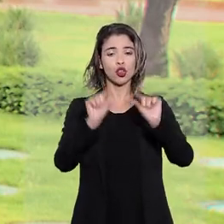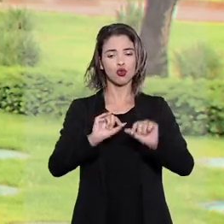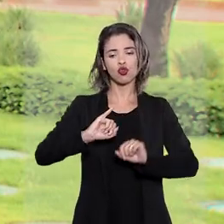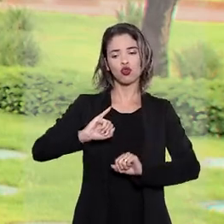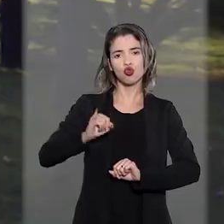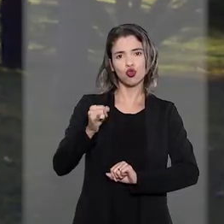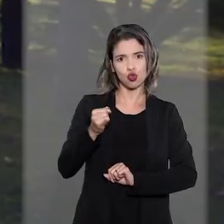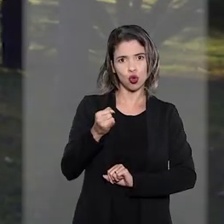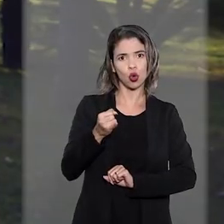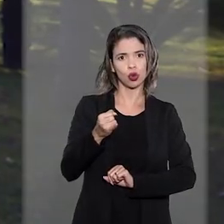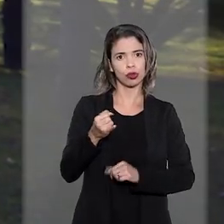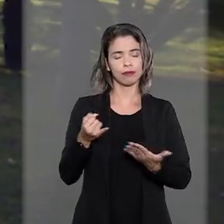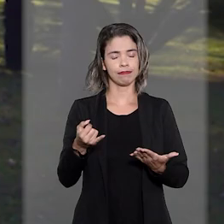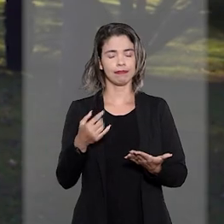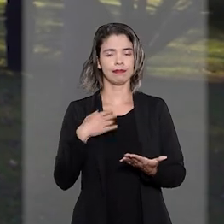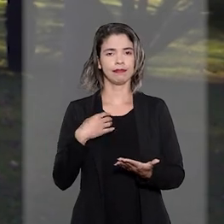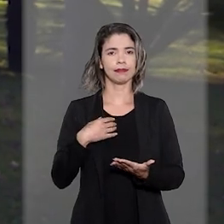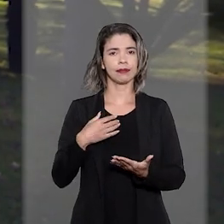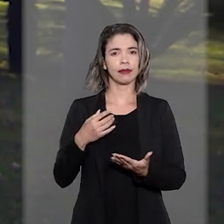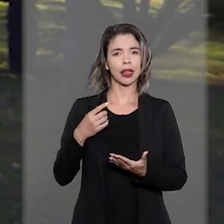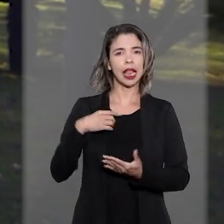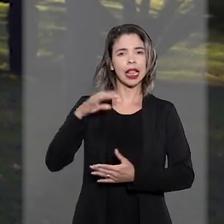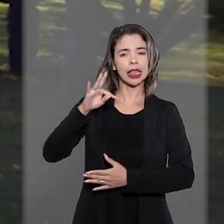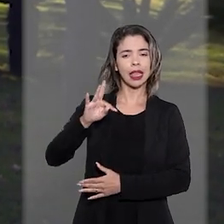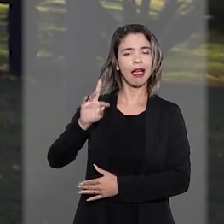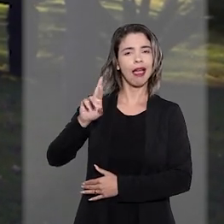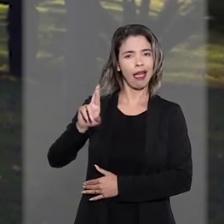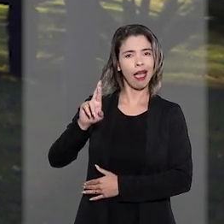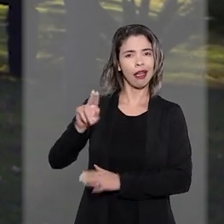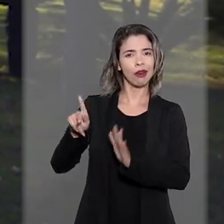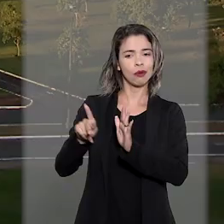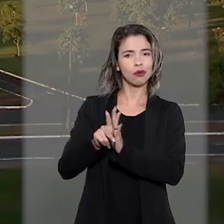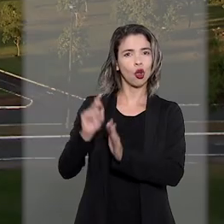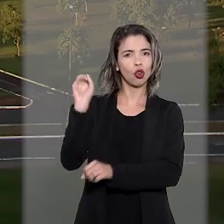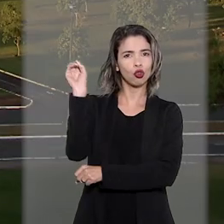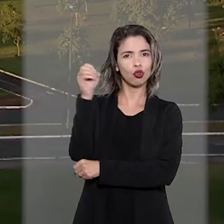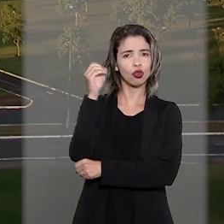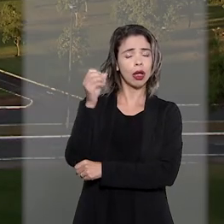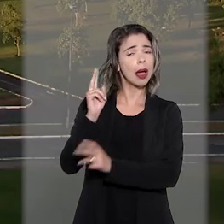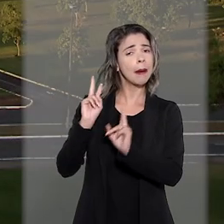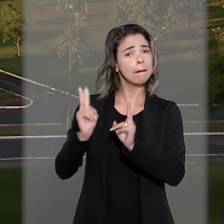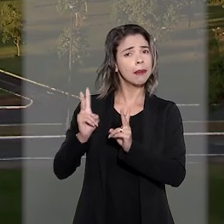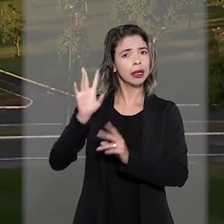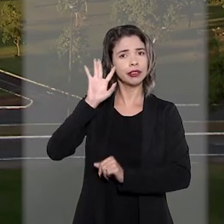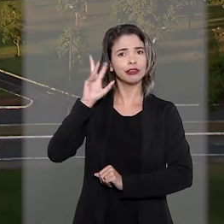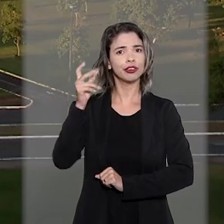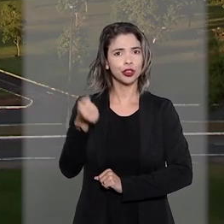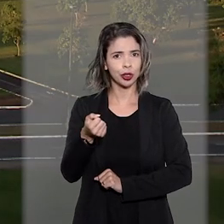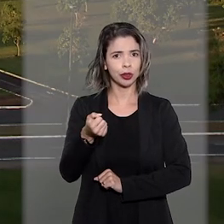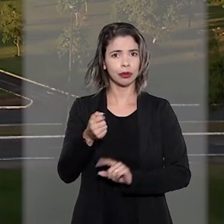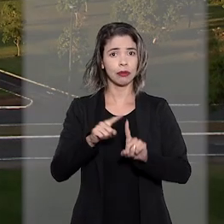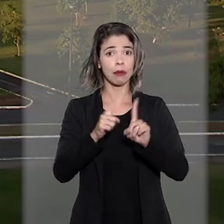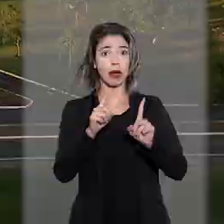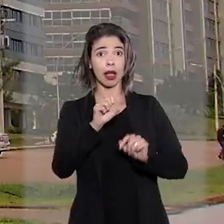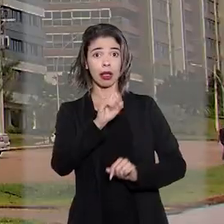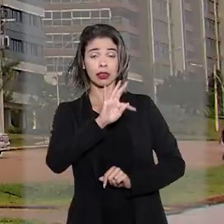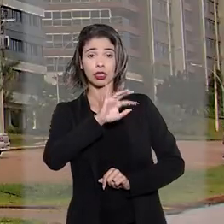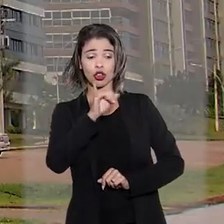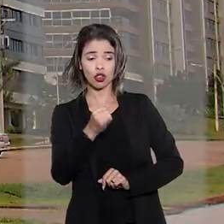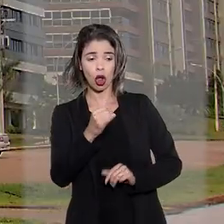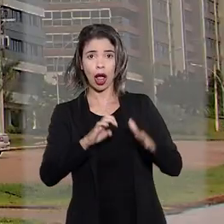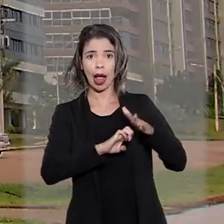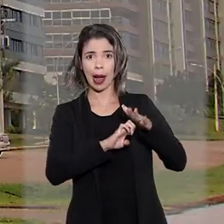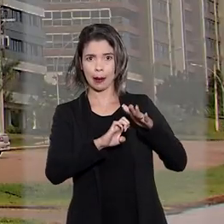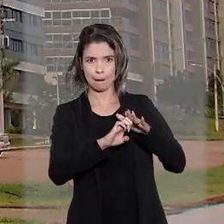cláusula penal. O Tribunal de Justiça de Mato Grosso do Sul manteve a decisão. No recurso especial dirigido ao STJ, a empresa